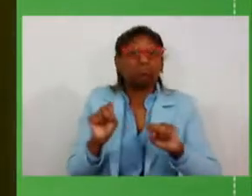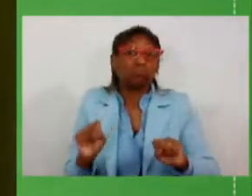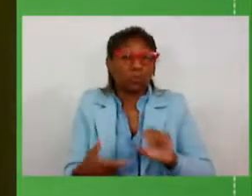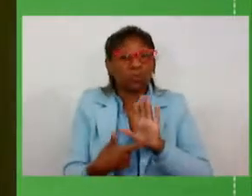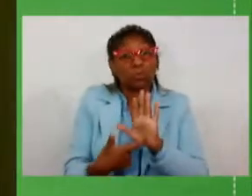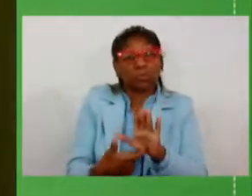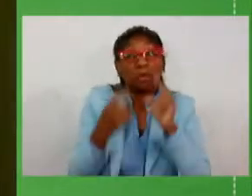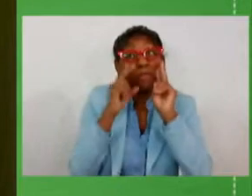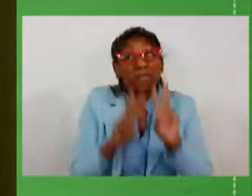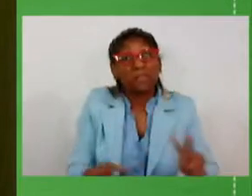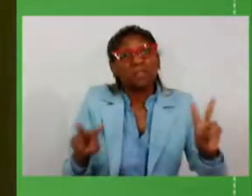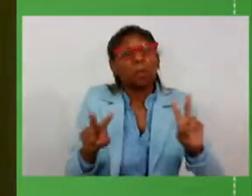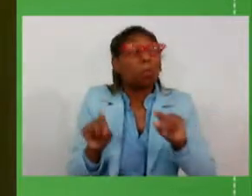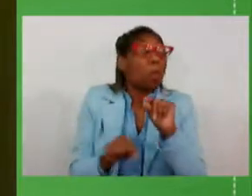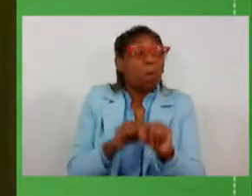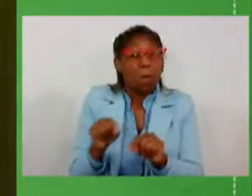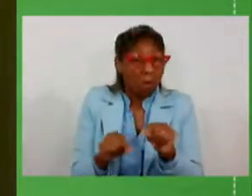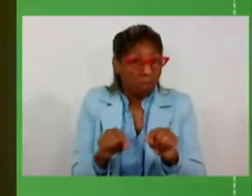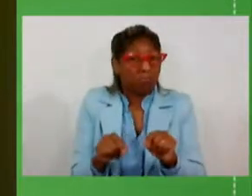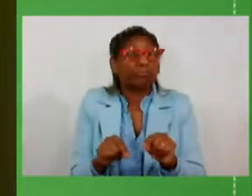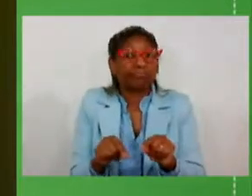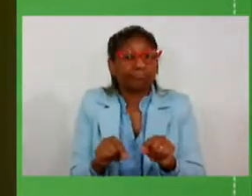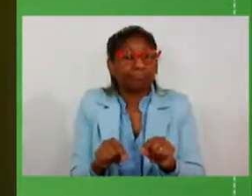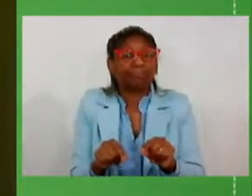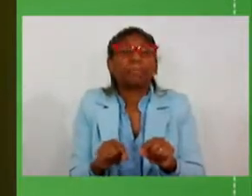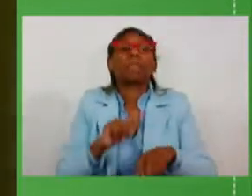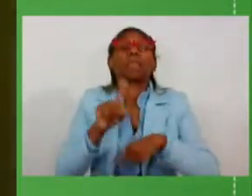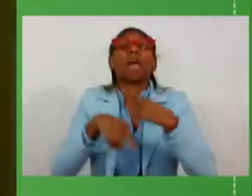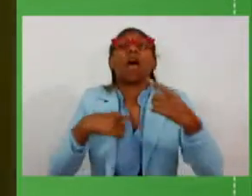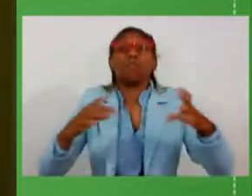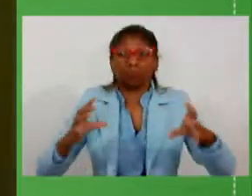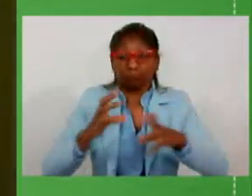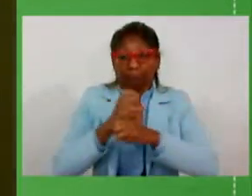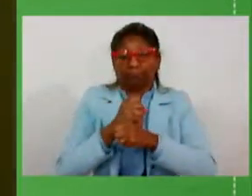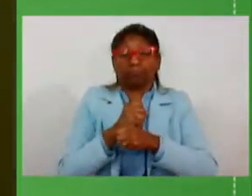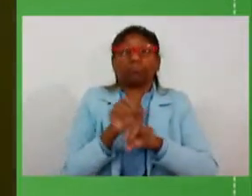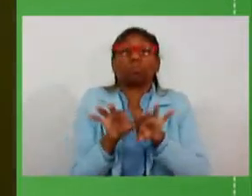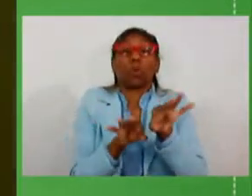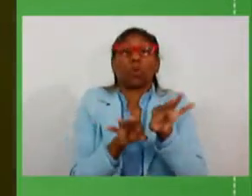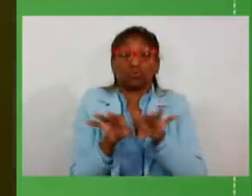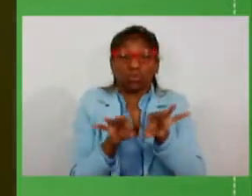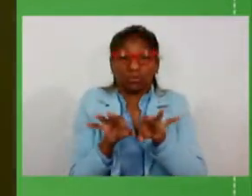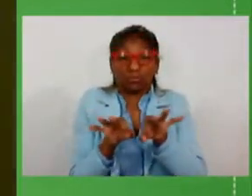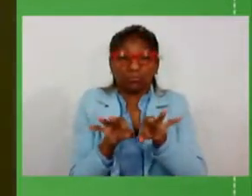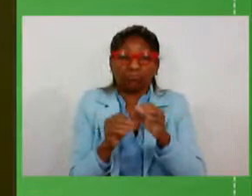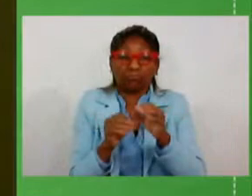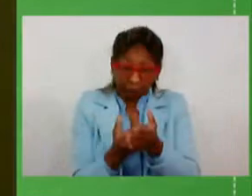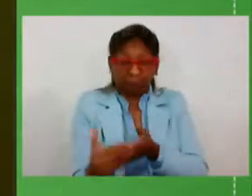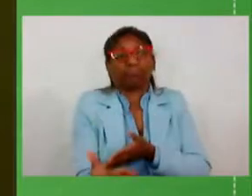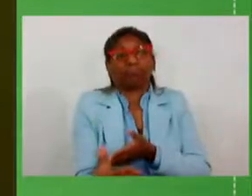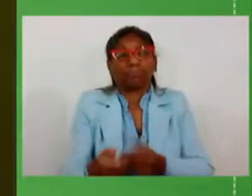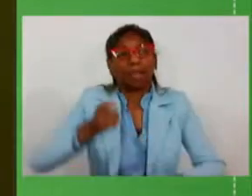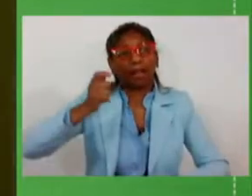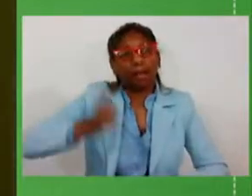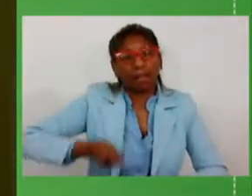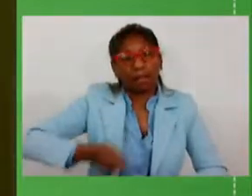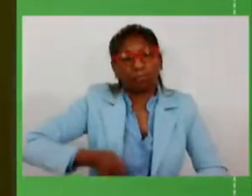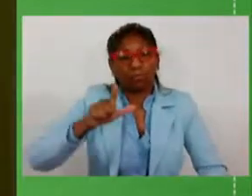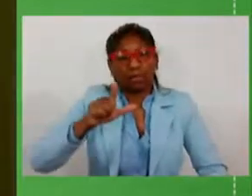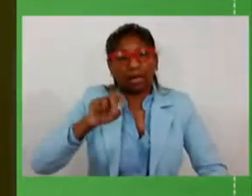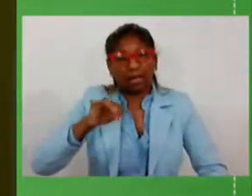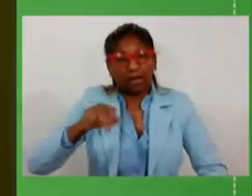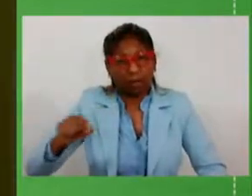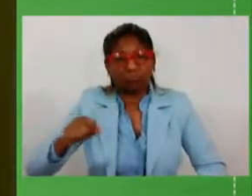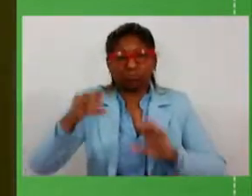diferentes, de forma a consolidarmos, em seguida, os projetos e fazermos os leilões no nosso cronograma. Os